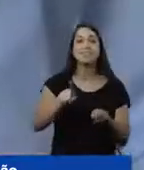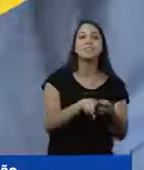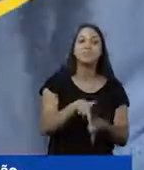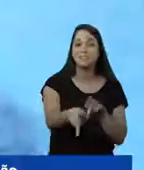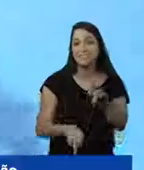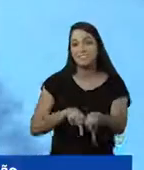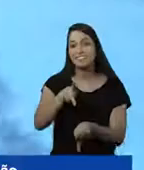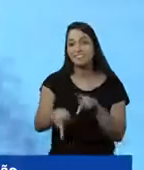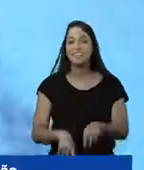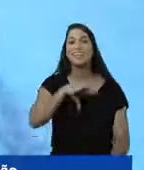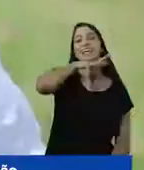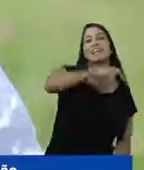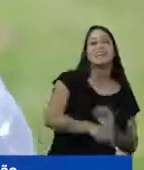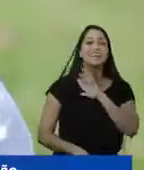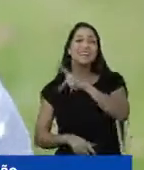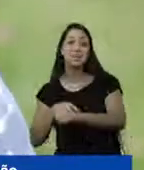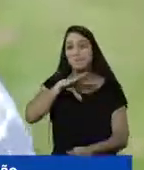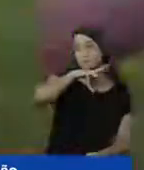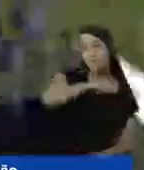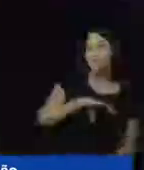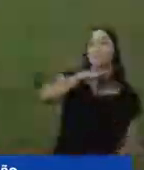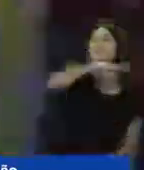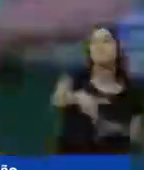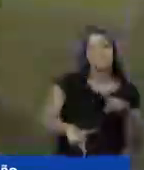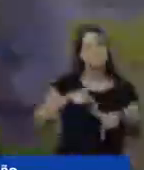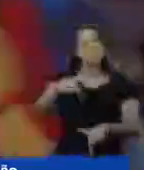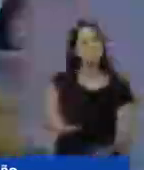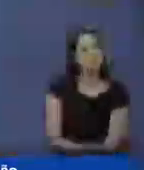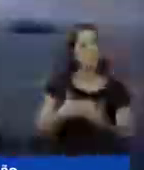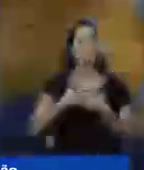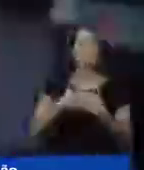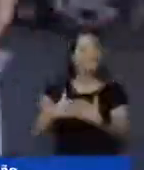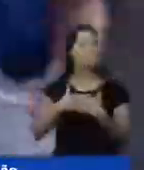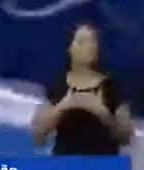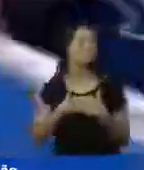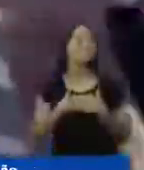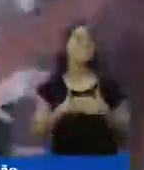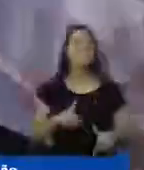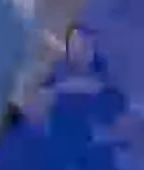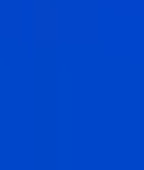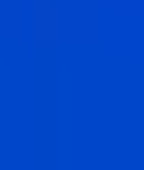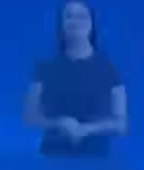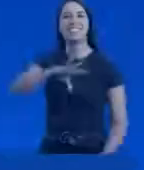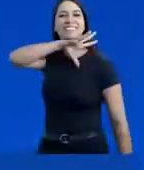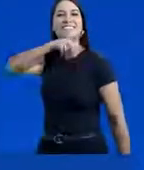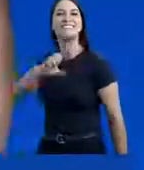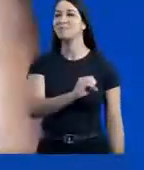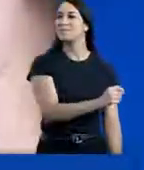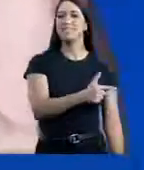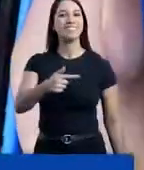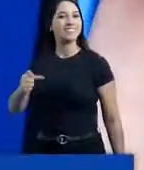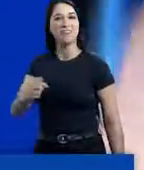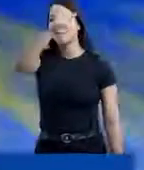Cuida da cidade e também do cidadão. É leão, é leão, é leão. Odelmo faz, faz com coração. Odelmo é